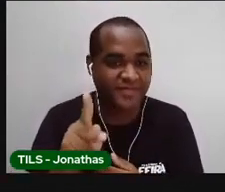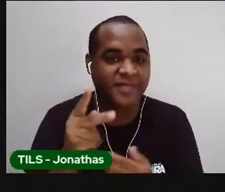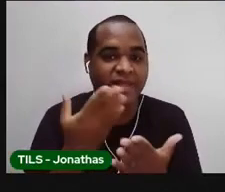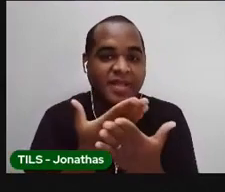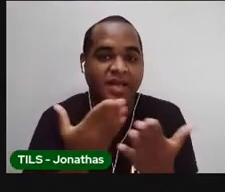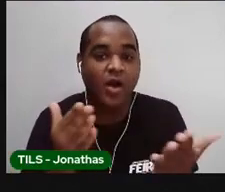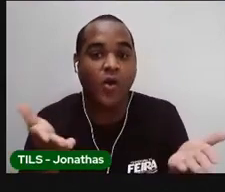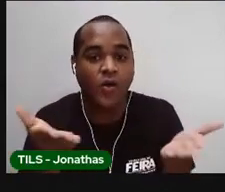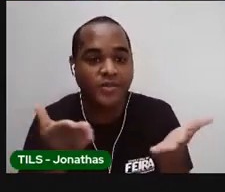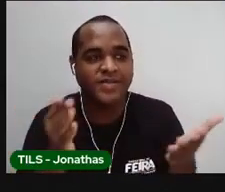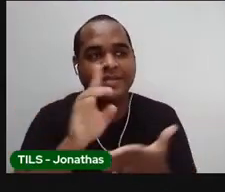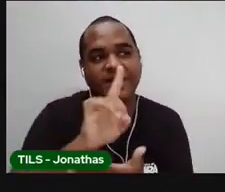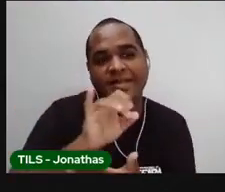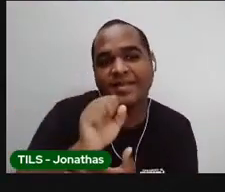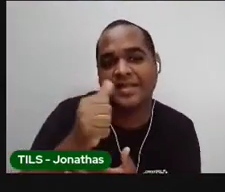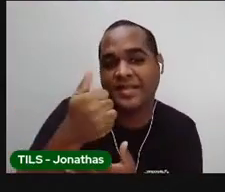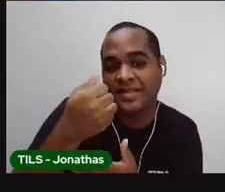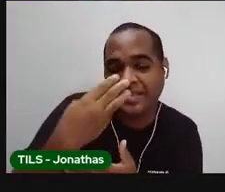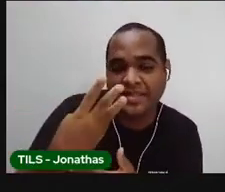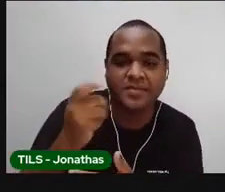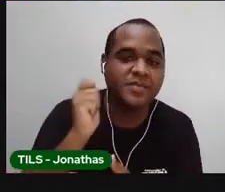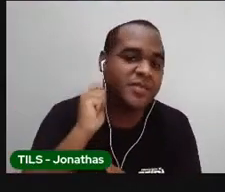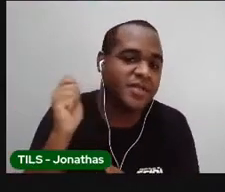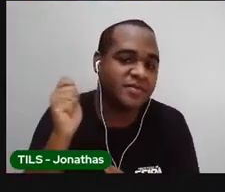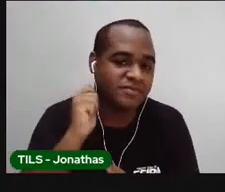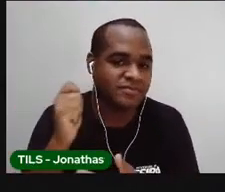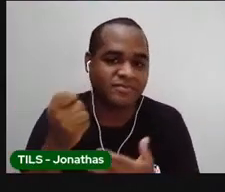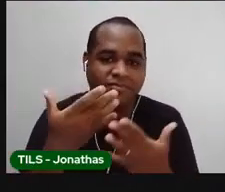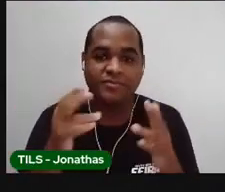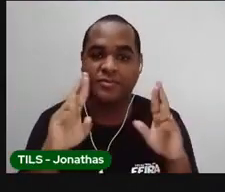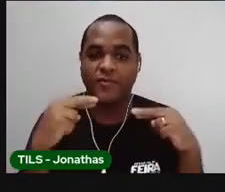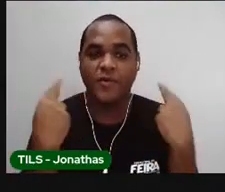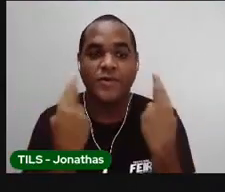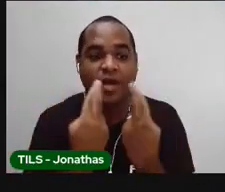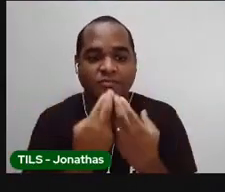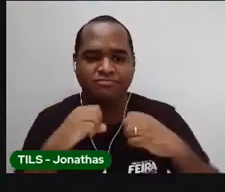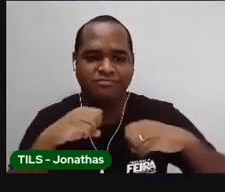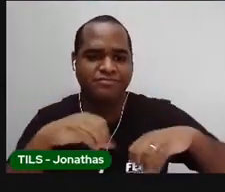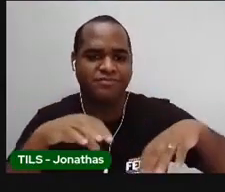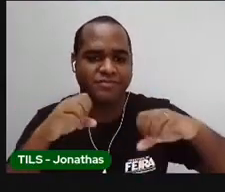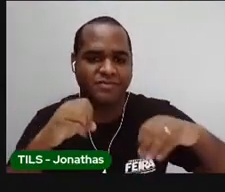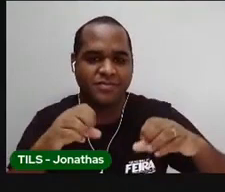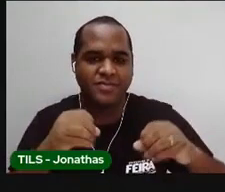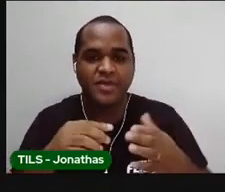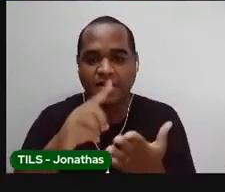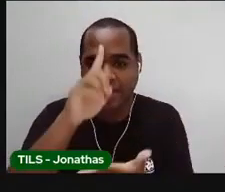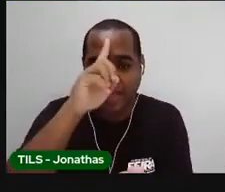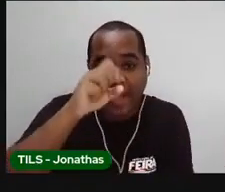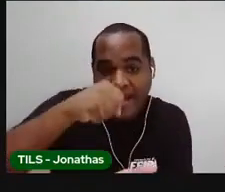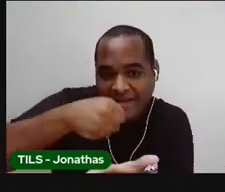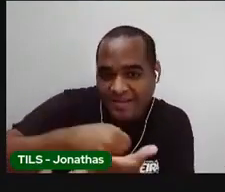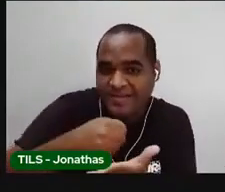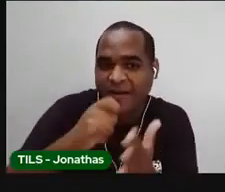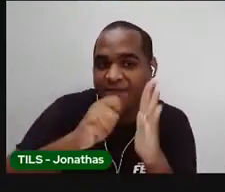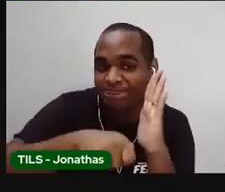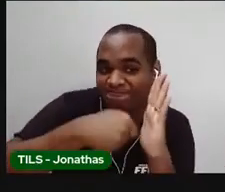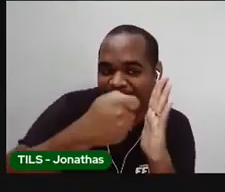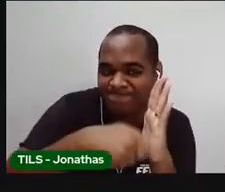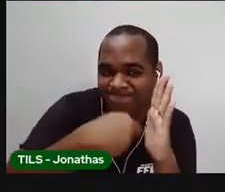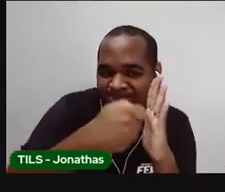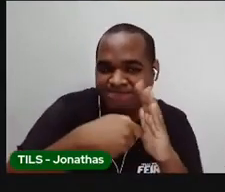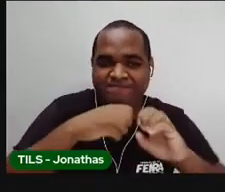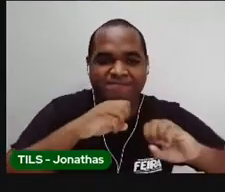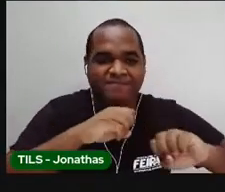encontraram hoje, dia 13 de abril, numa reunião online para decidir sobre uma